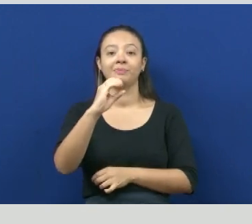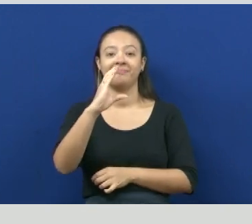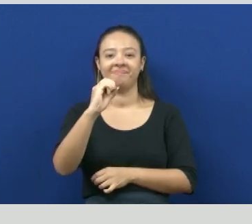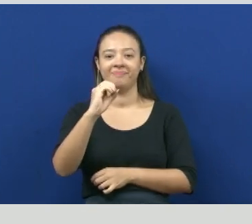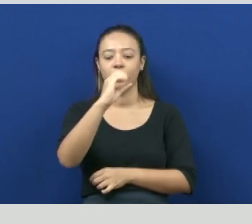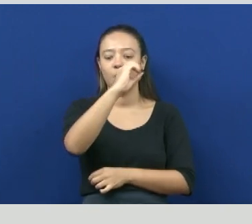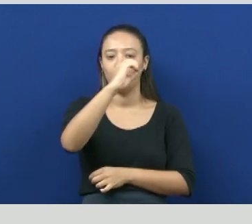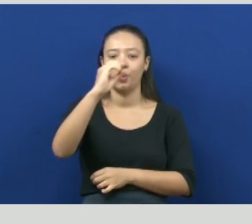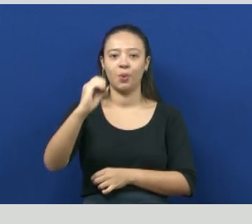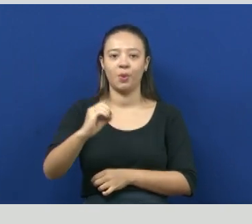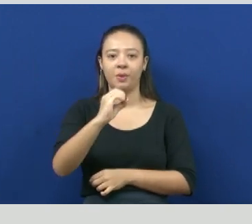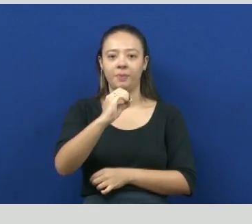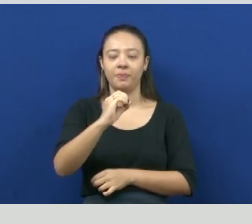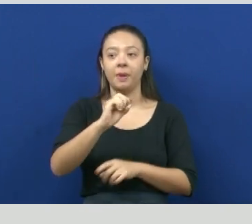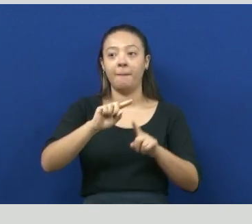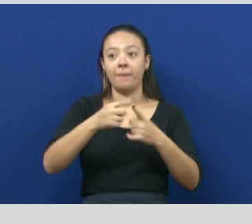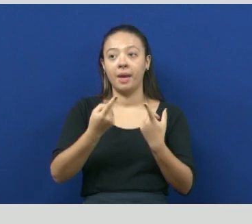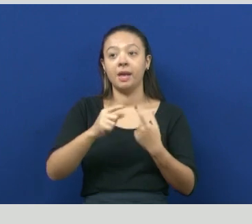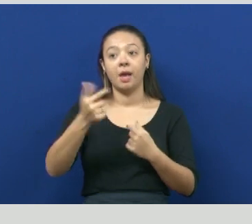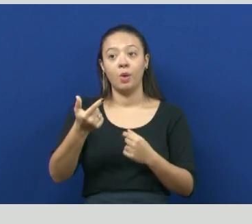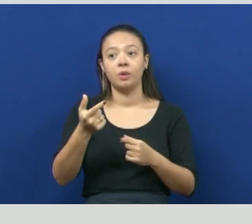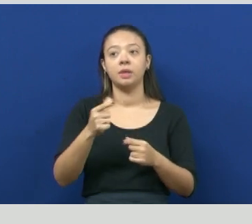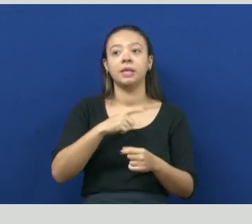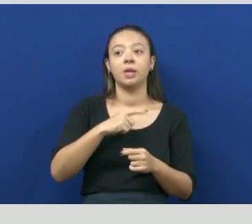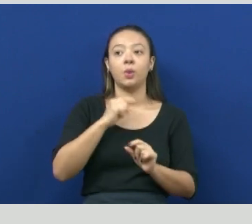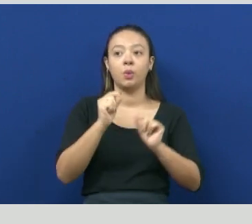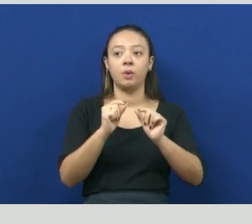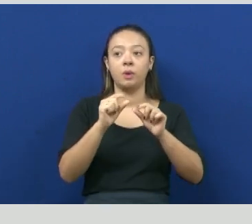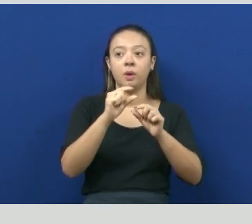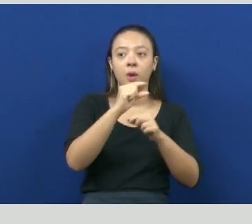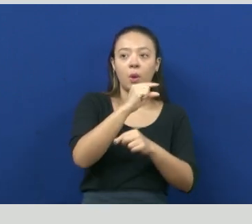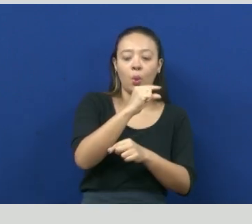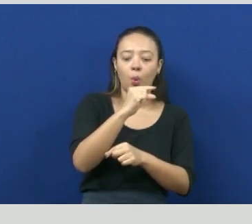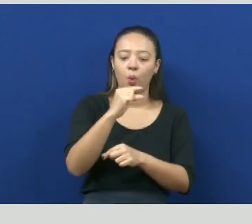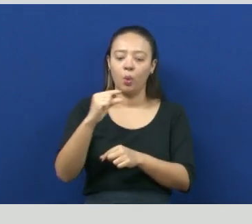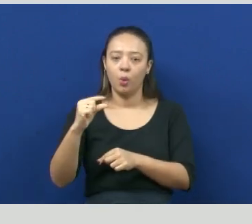já aquelas mais alongadas são chamadas de bacilos.